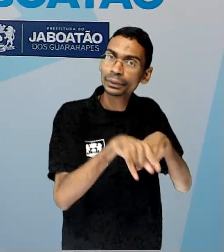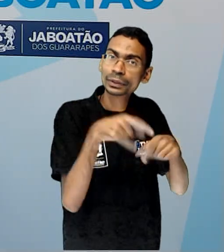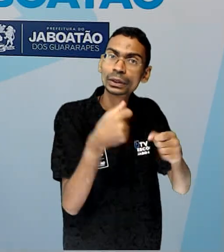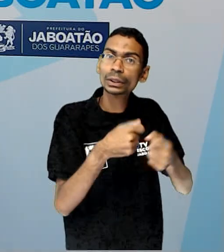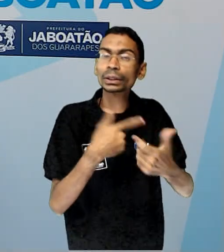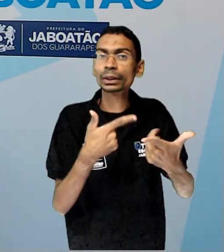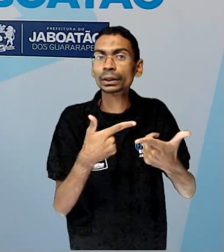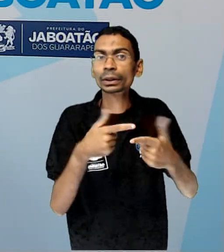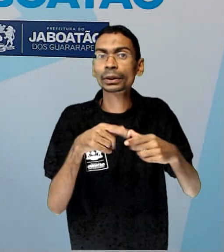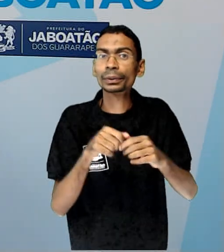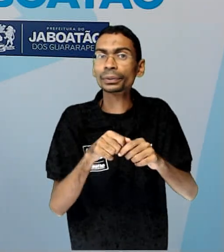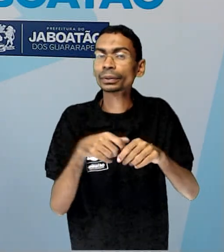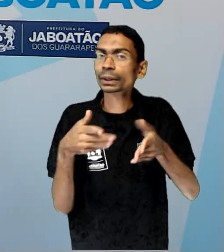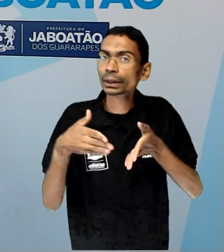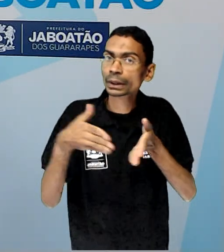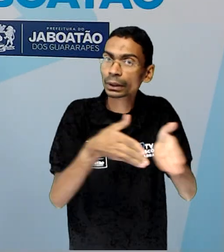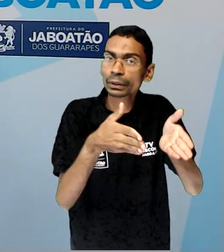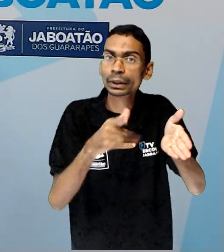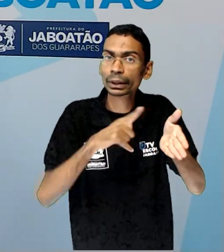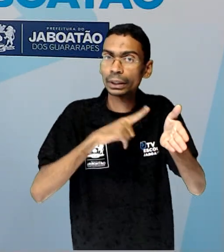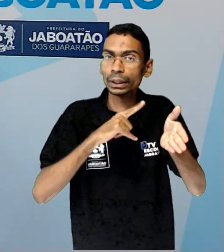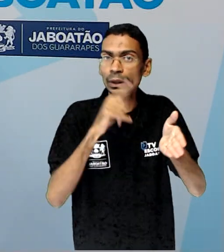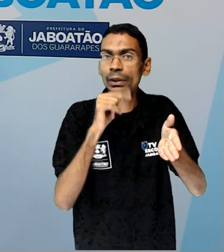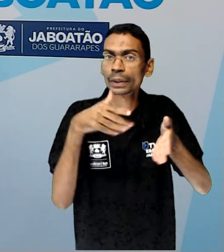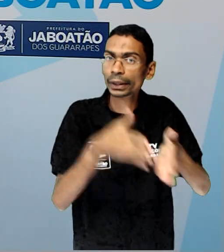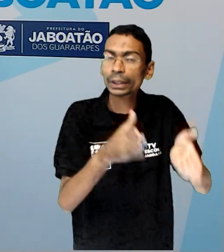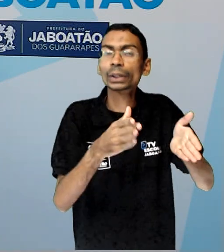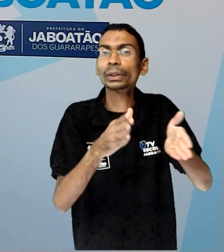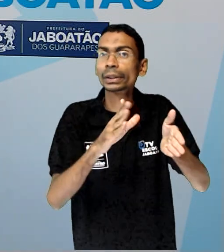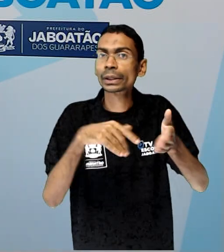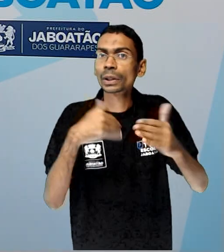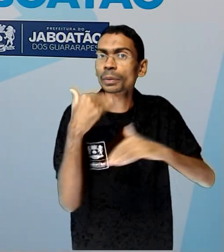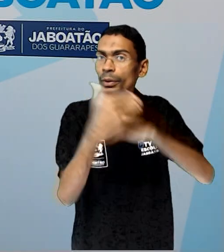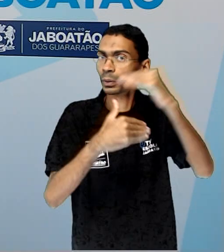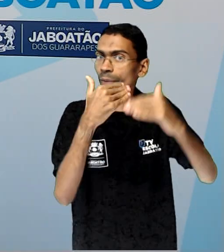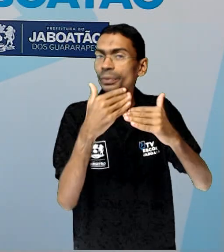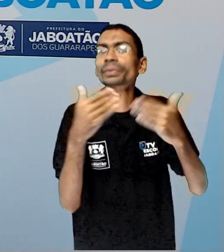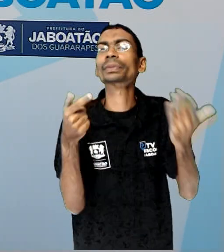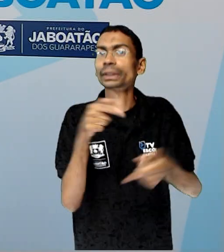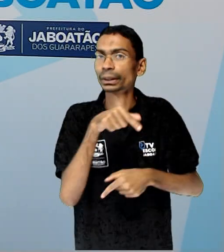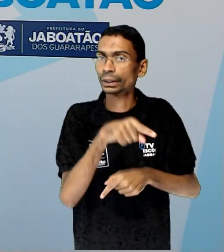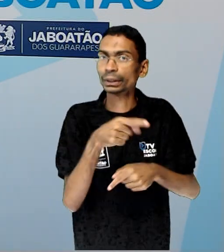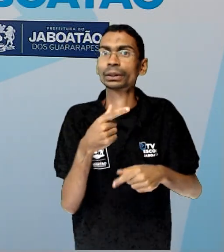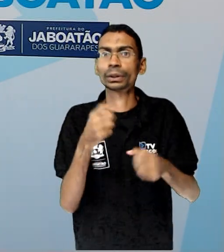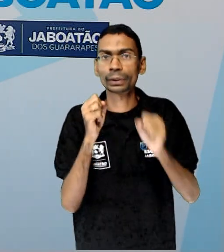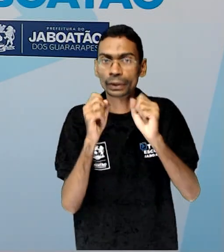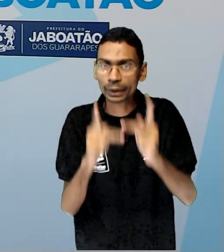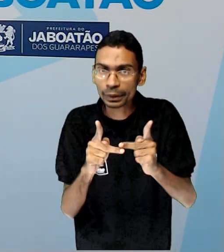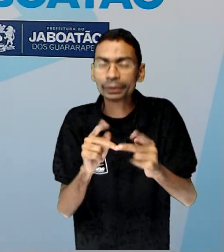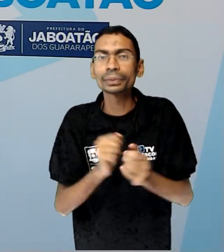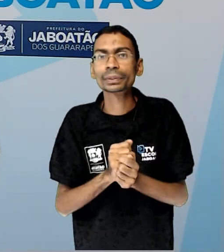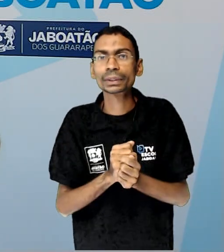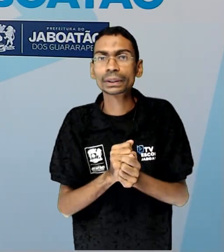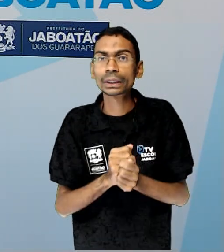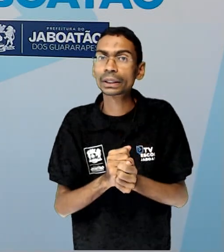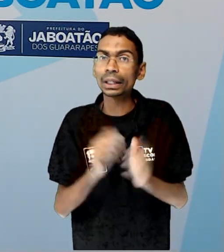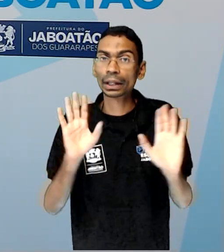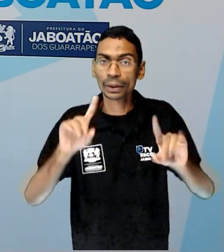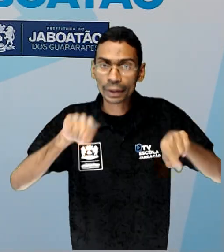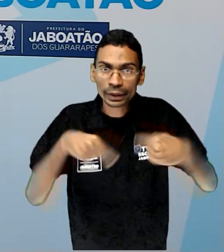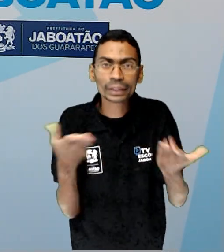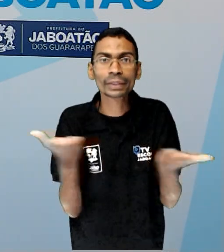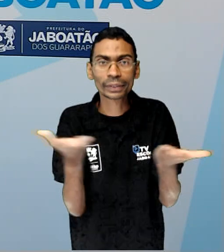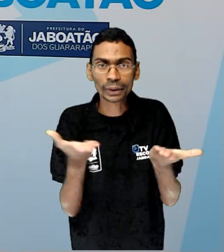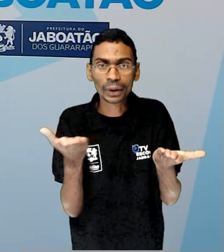desenvolver da melhor forma. Chegou a tua vez. Atenção agora ao teu desafio, a tua atividade.